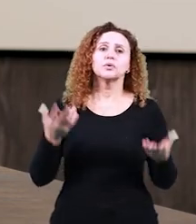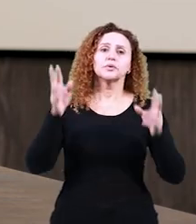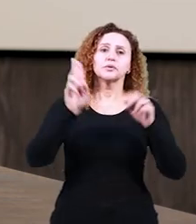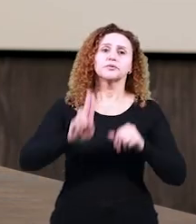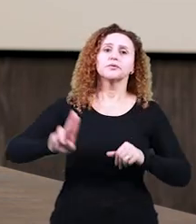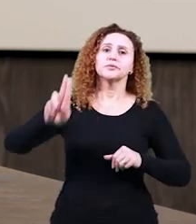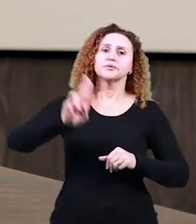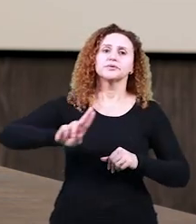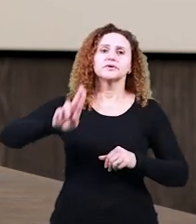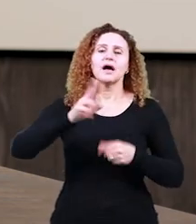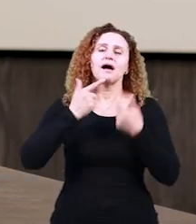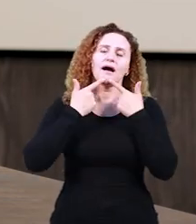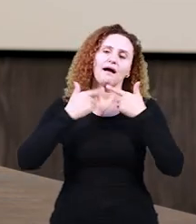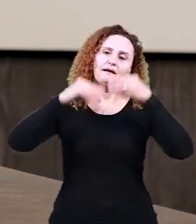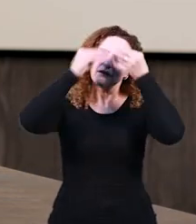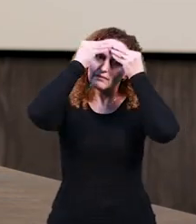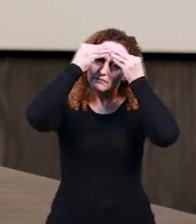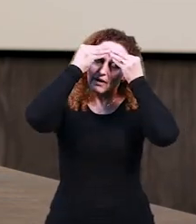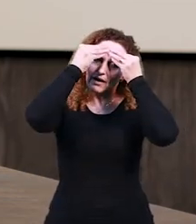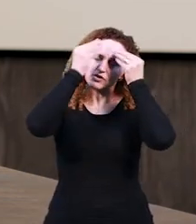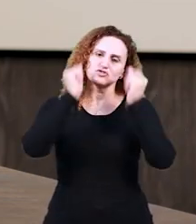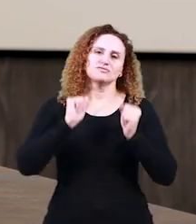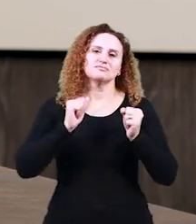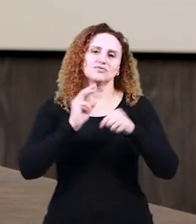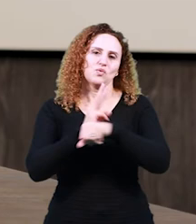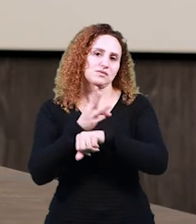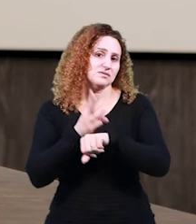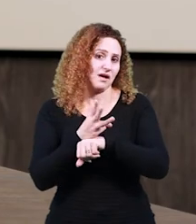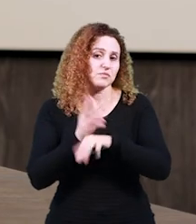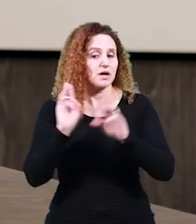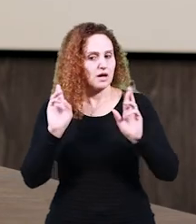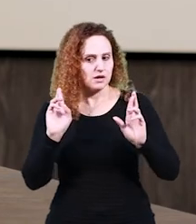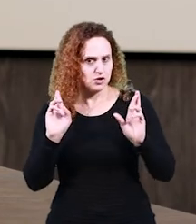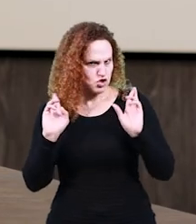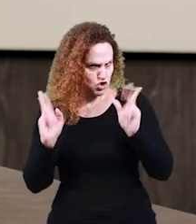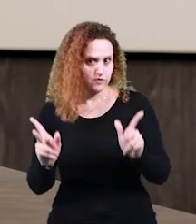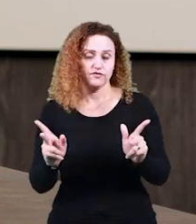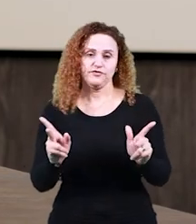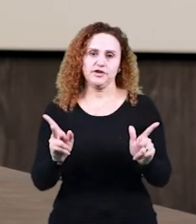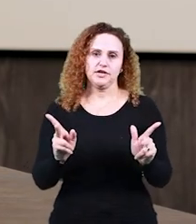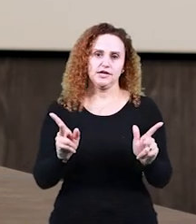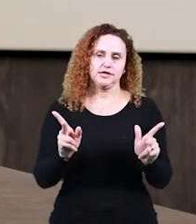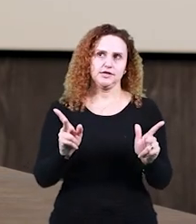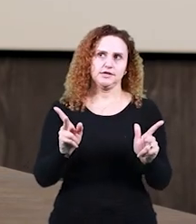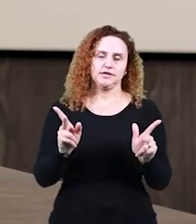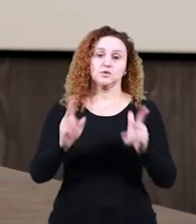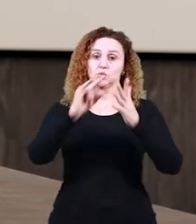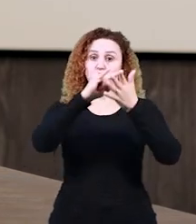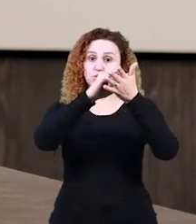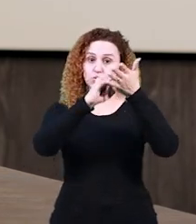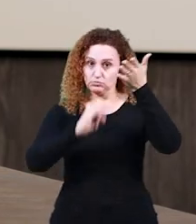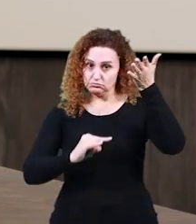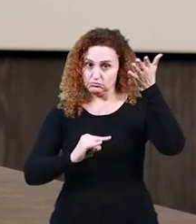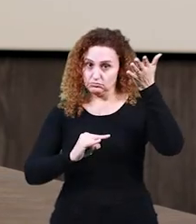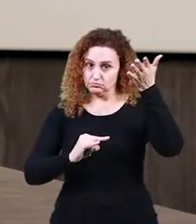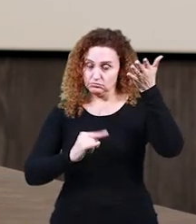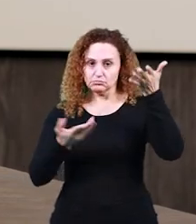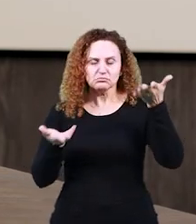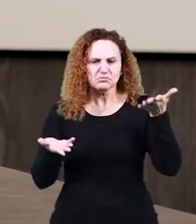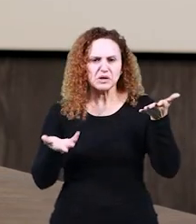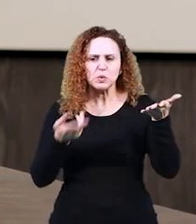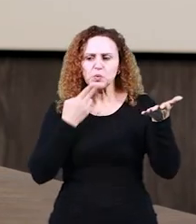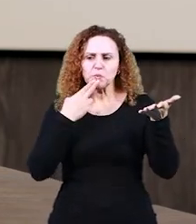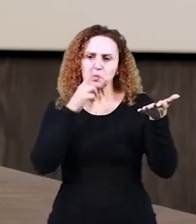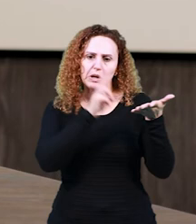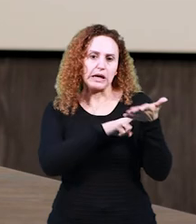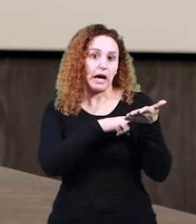linguagem, por exemplo. A linguagem que eu uso para o WhatsApp não é a mesma que eu vou usar num ofício, por exemplo. Ou